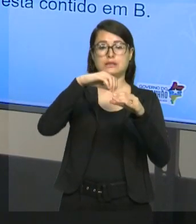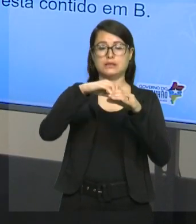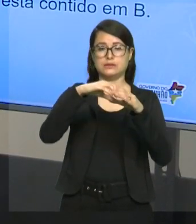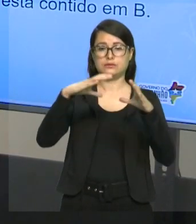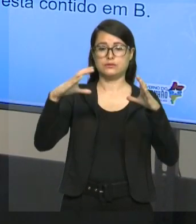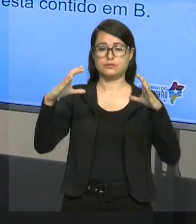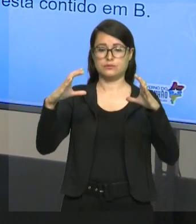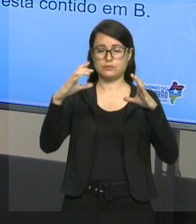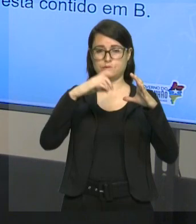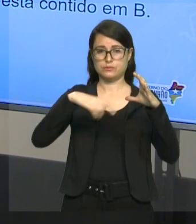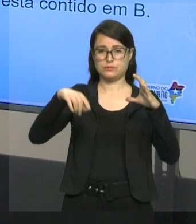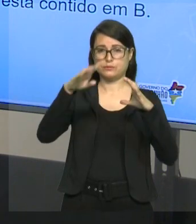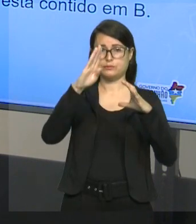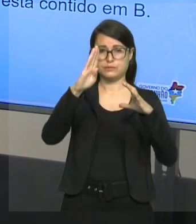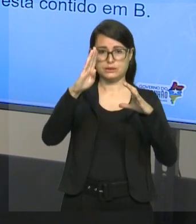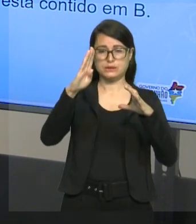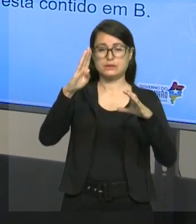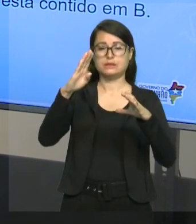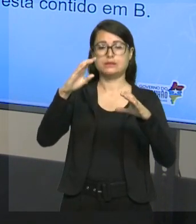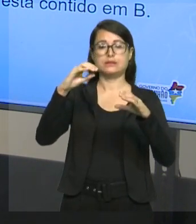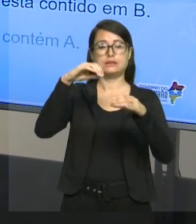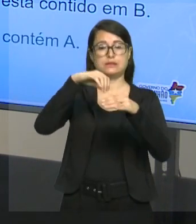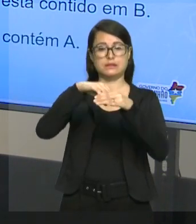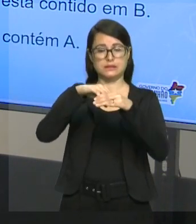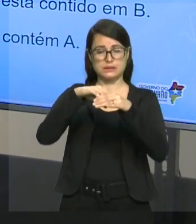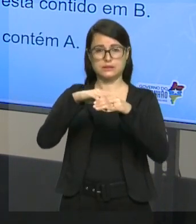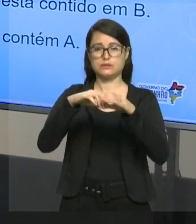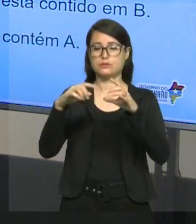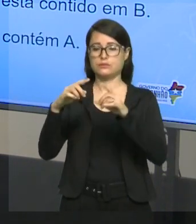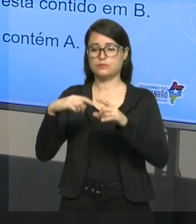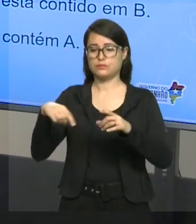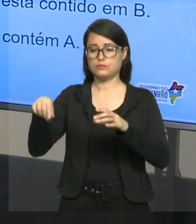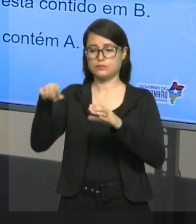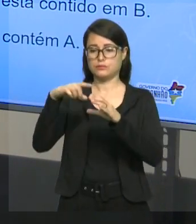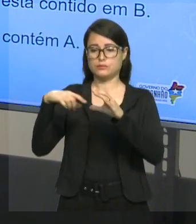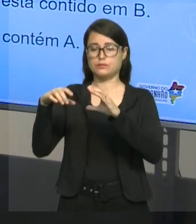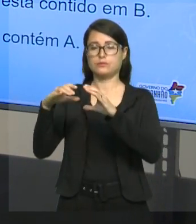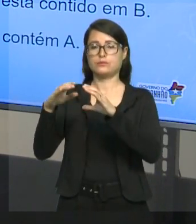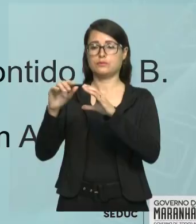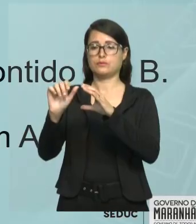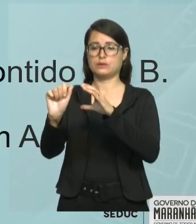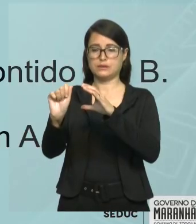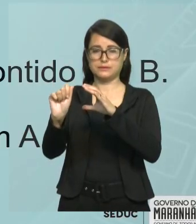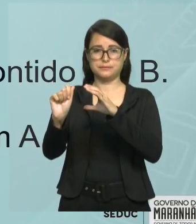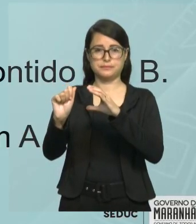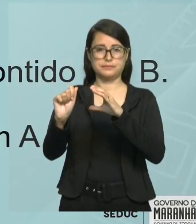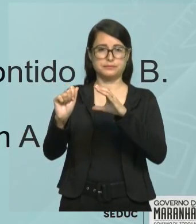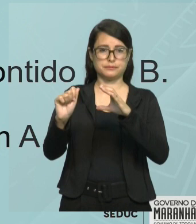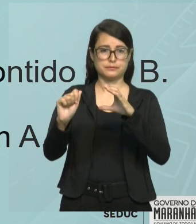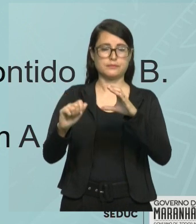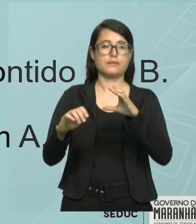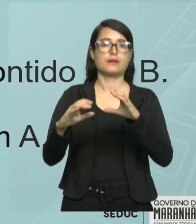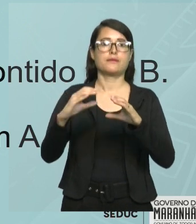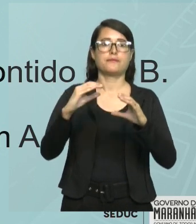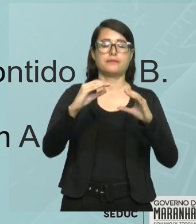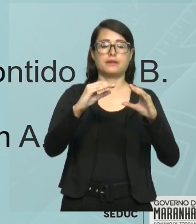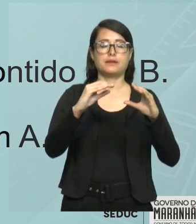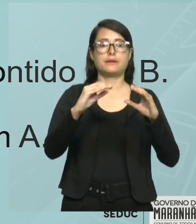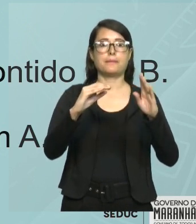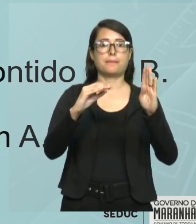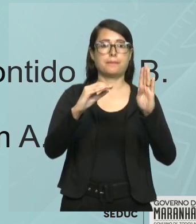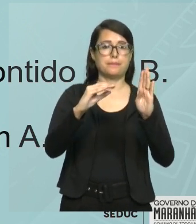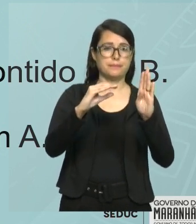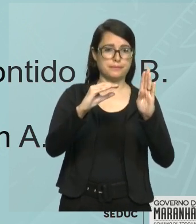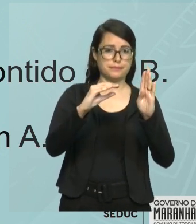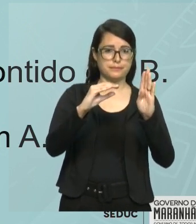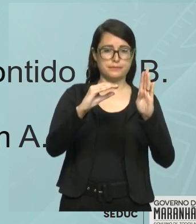conjunto A. Então, esse símbolo é o símbolo de contém. B contém o A. Para